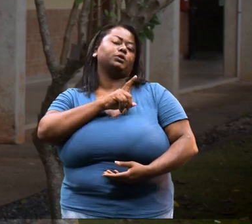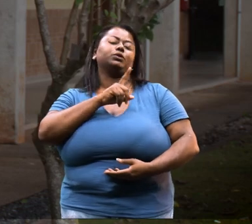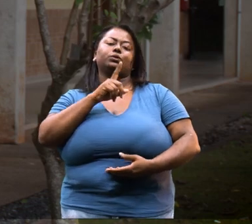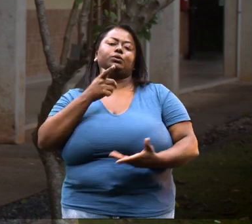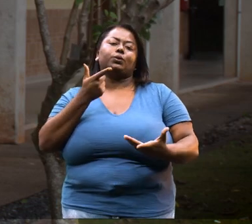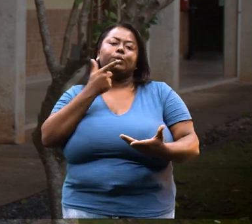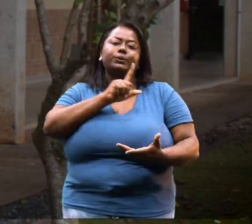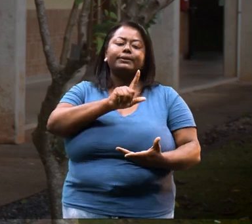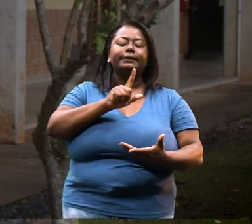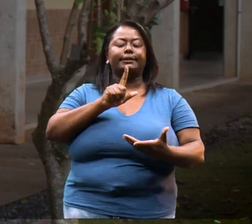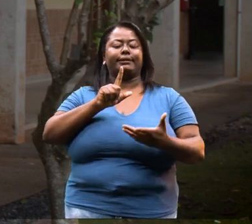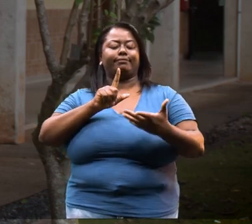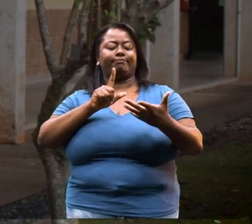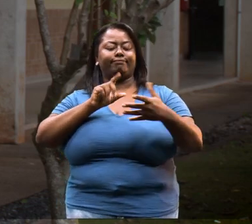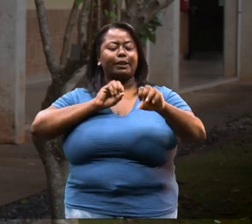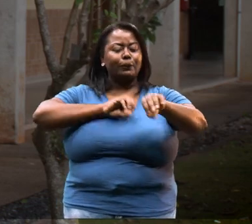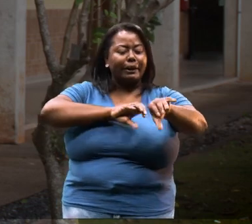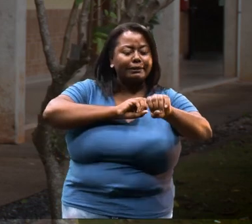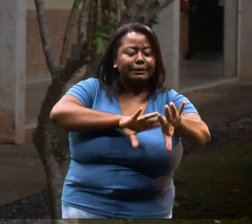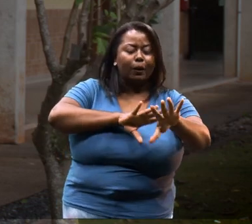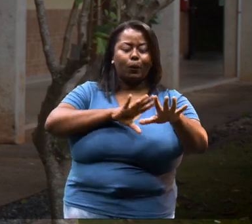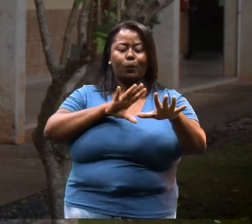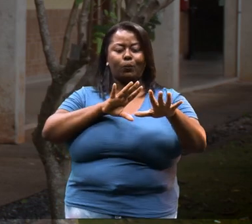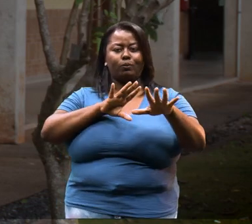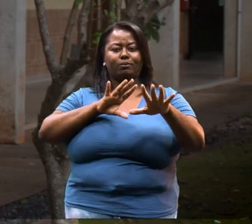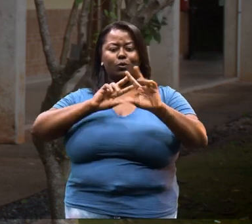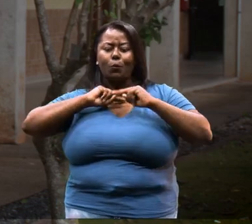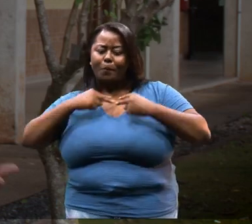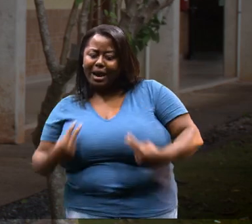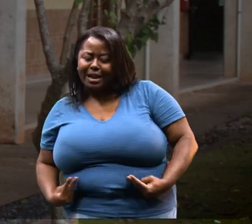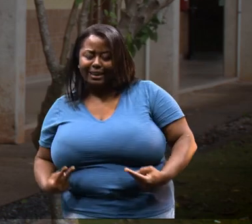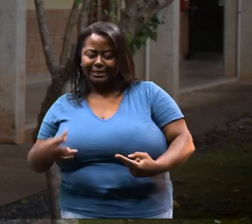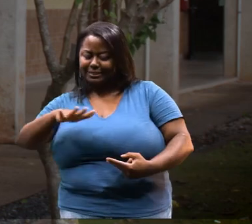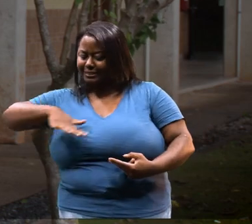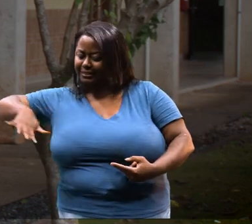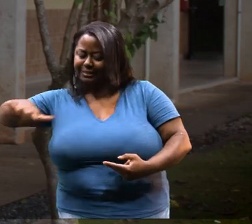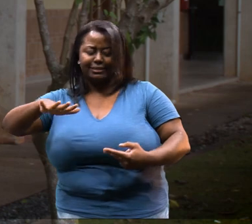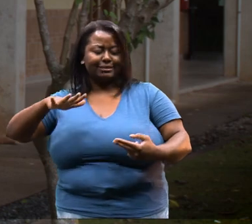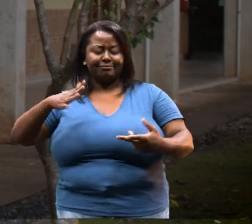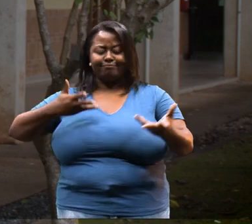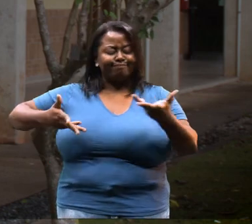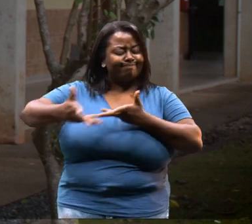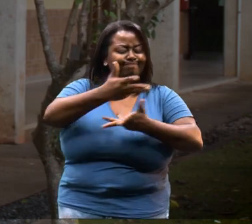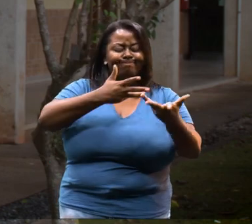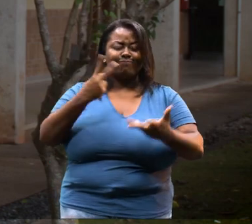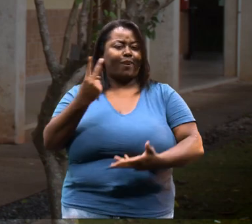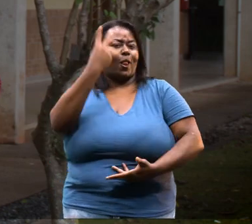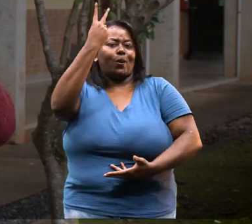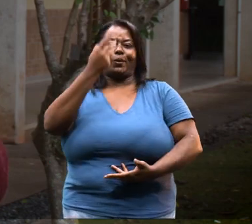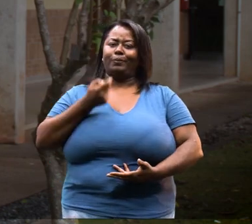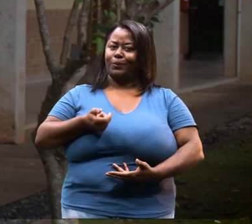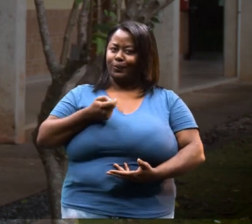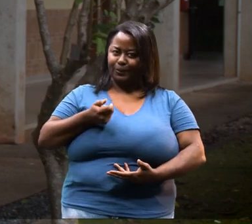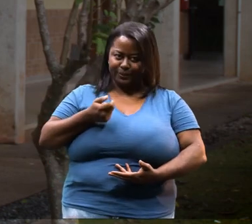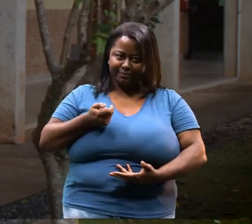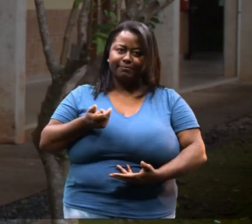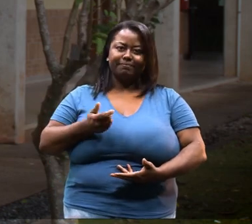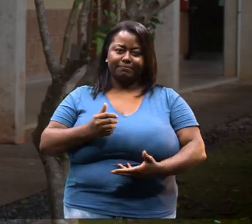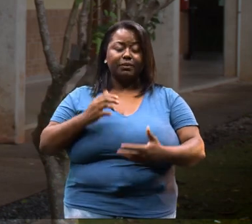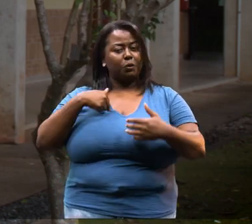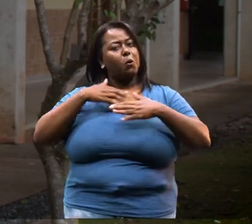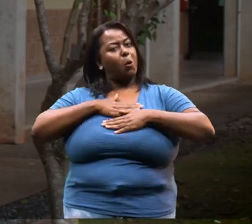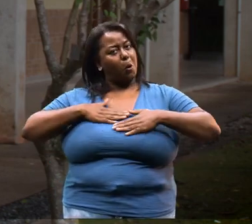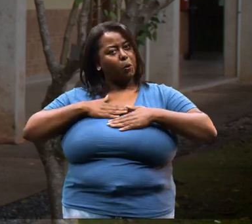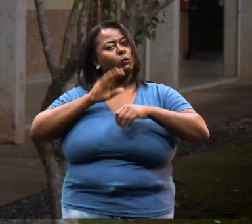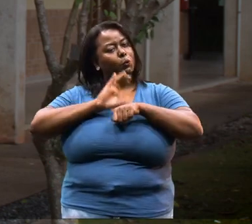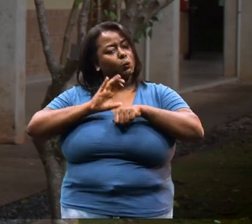lidar com a educação e com a educação em humanidades. São áreas bem desvalorizadas. Então, eu